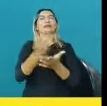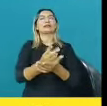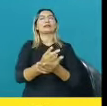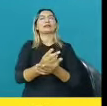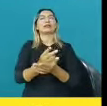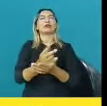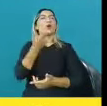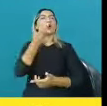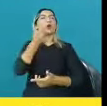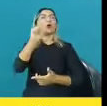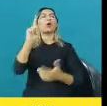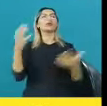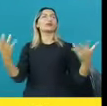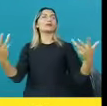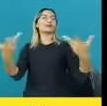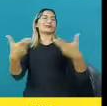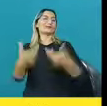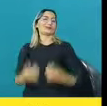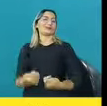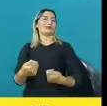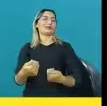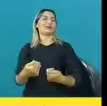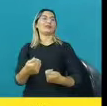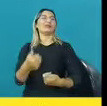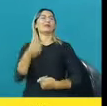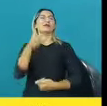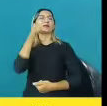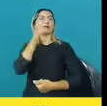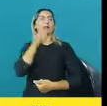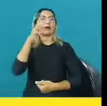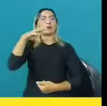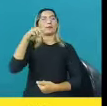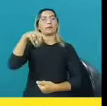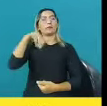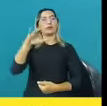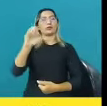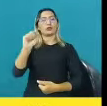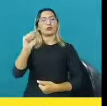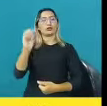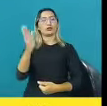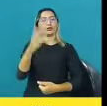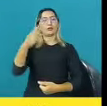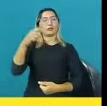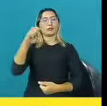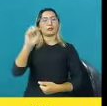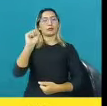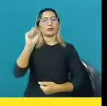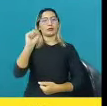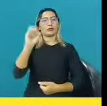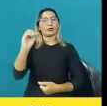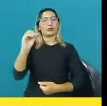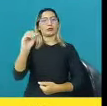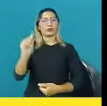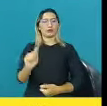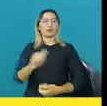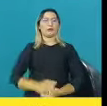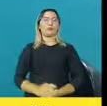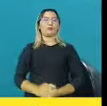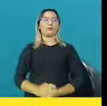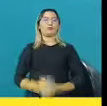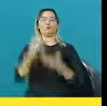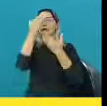qualidades de uma mulher. Mas é uma grande orientadora, Mônica Pessoa. Portanto, essa era a minha fala. Agradeço a atenção de